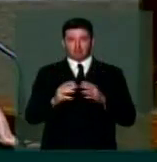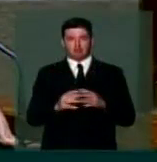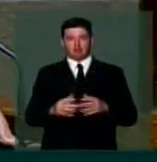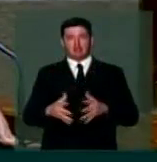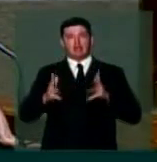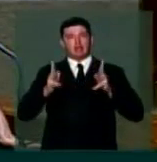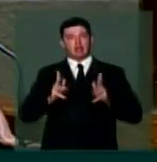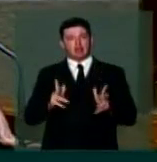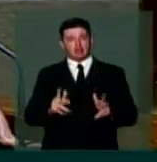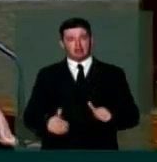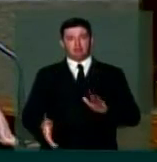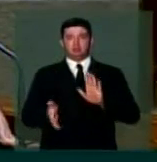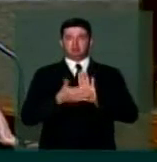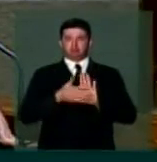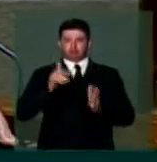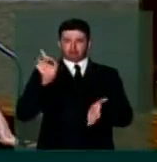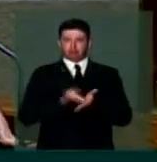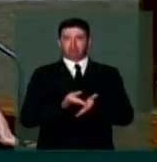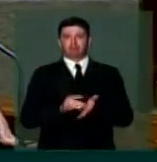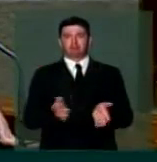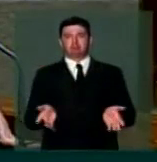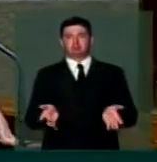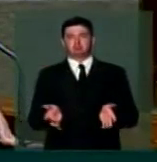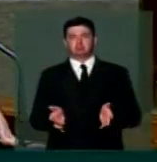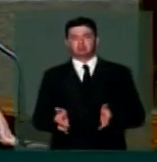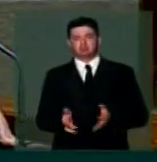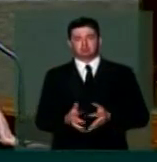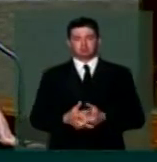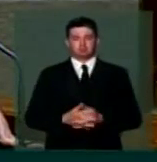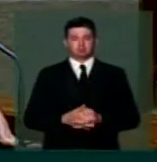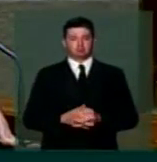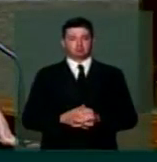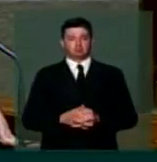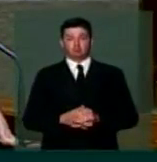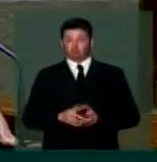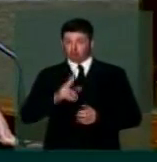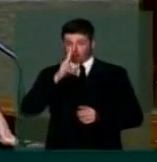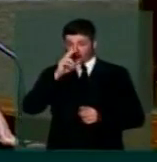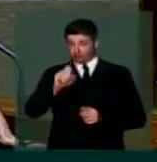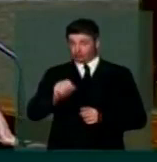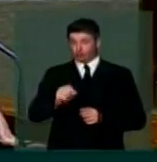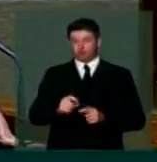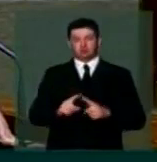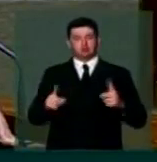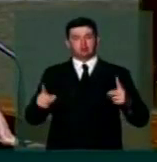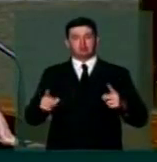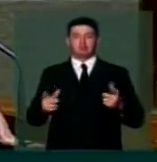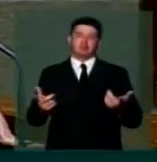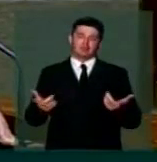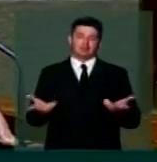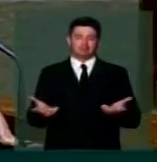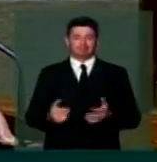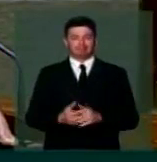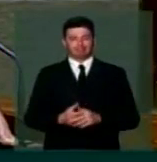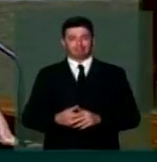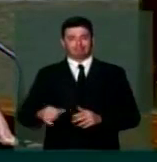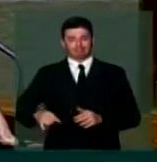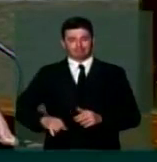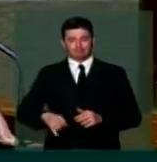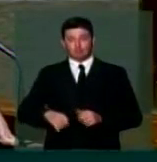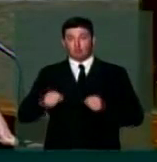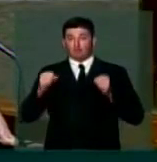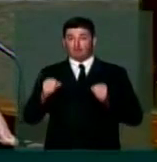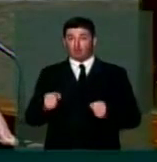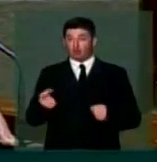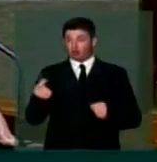uma campanha limpa, uma campanha de propostas, uma campanha politicamente densa. No entanto, enfrentamos uma máquina